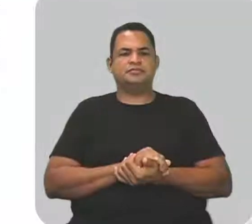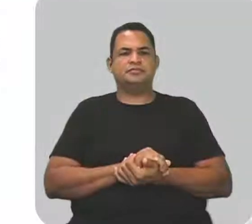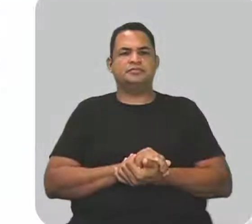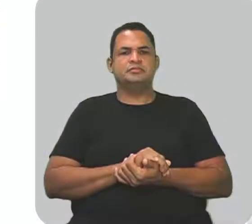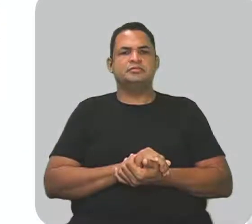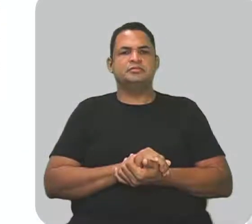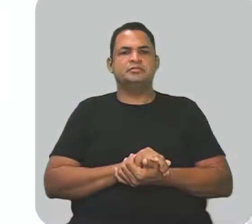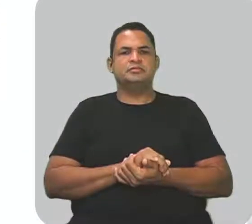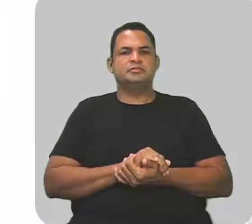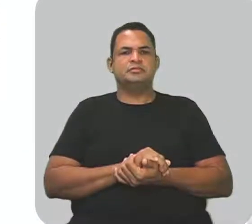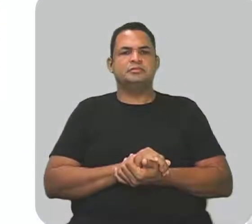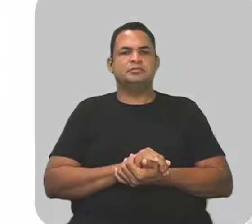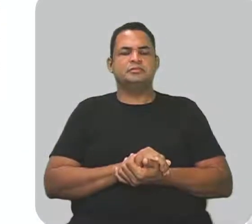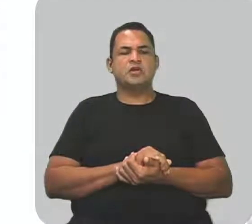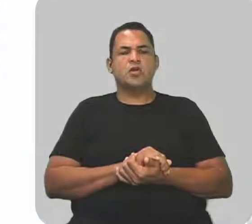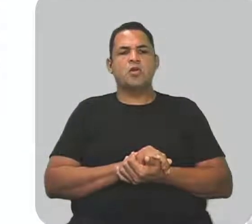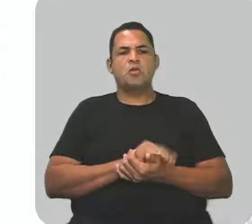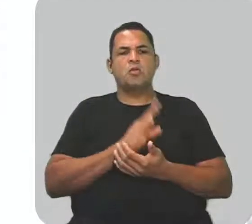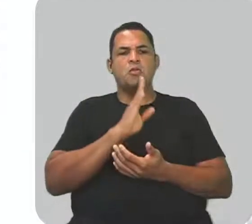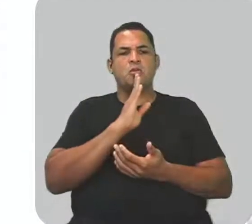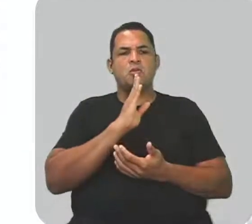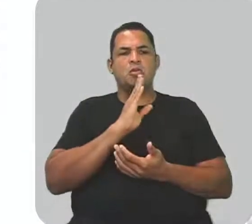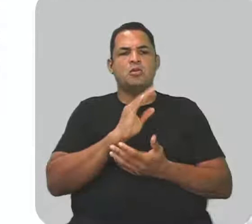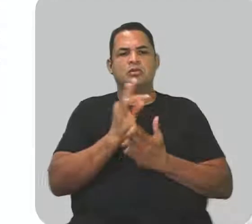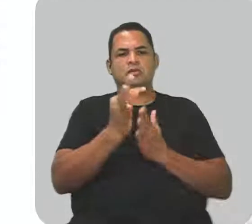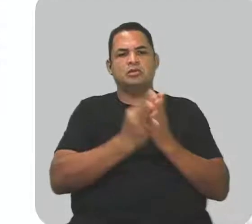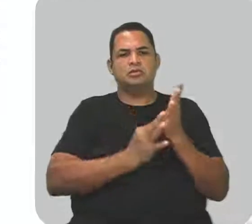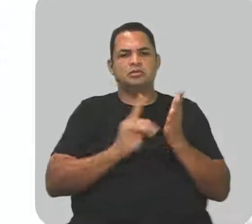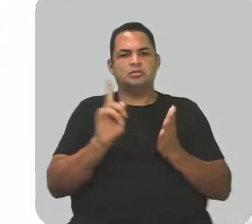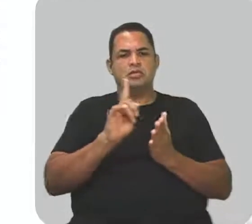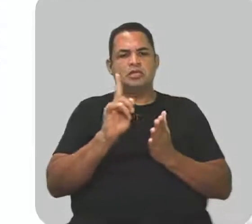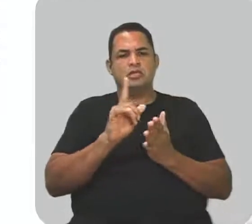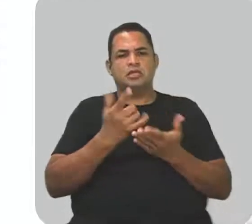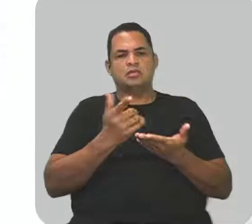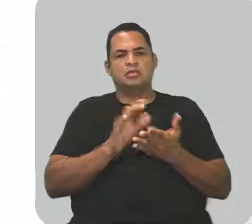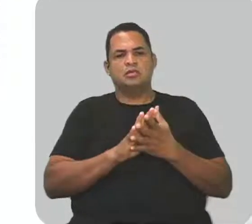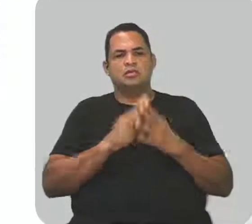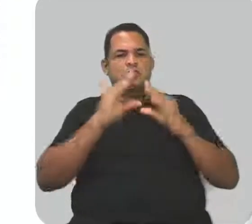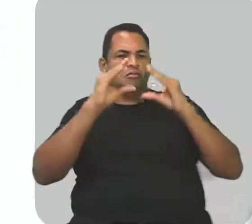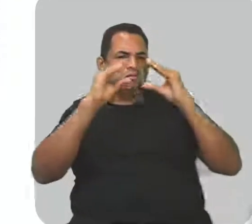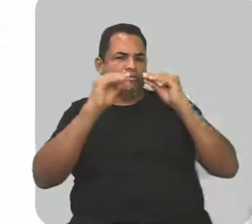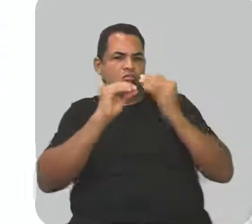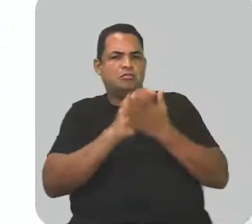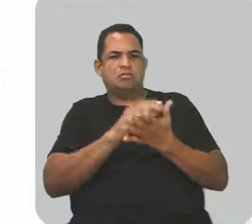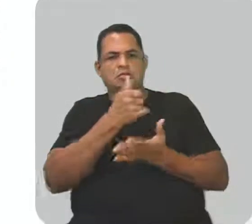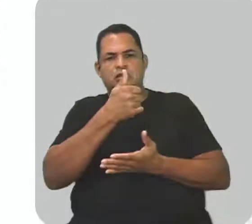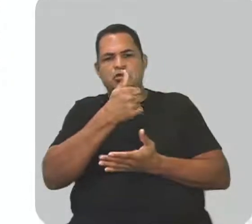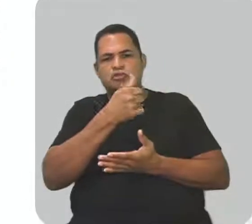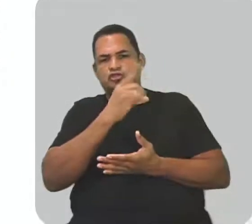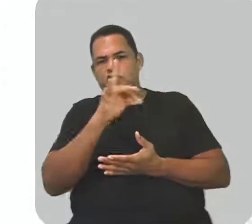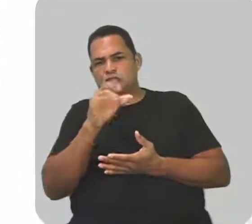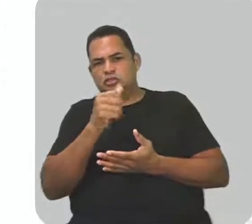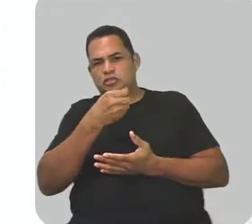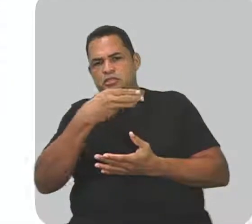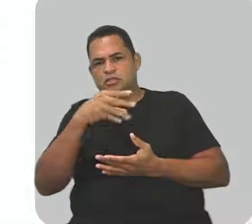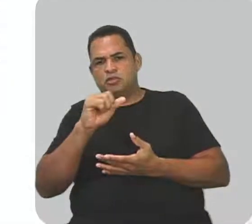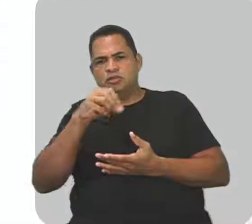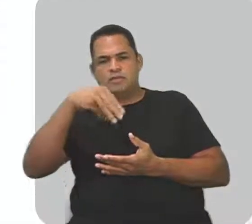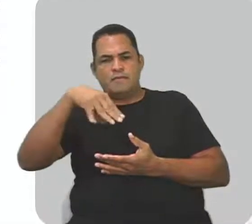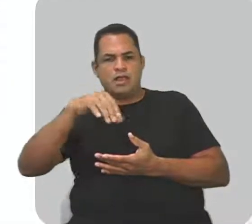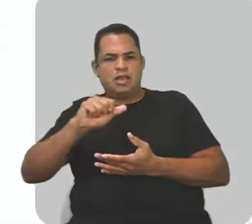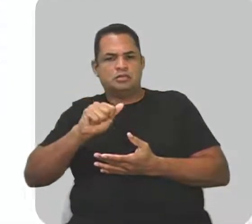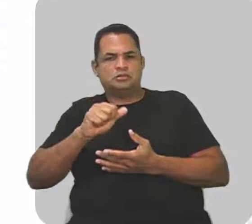Vamos conhecer o texto, tá? Não literário. Na madrugada do dia 31 de março de